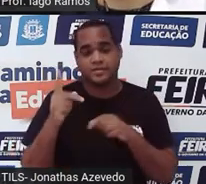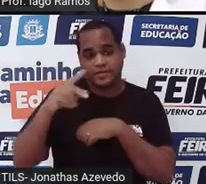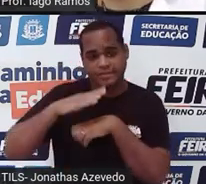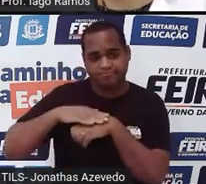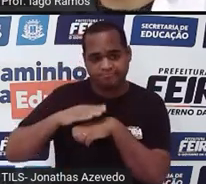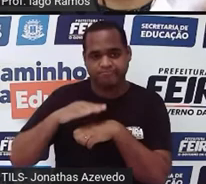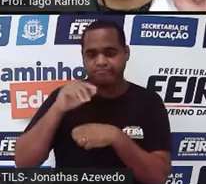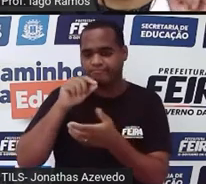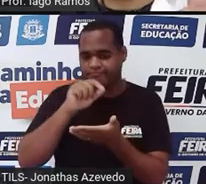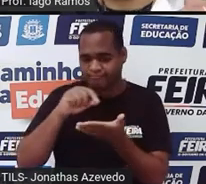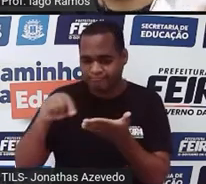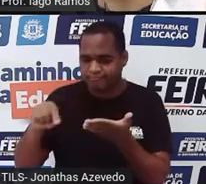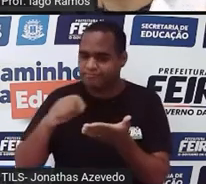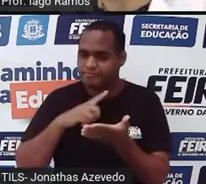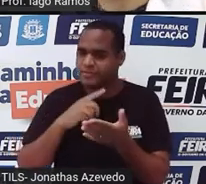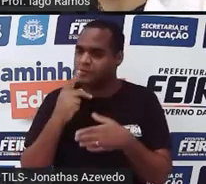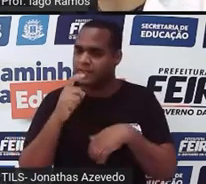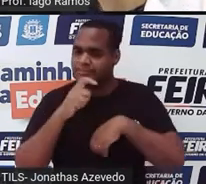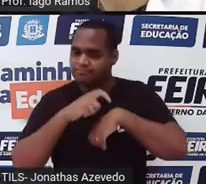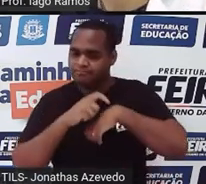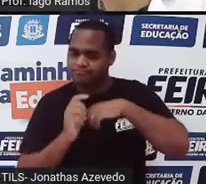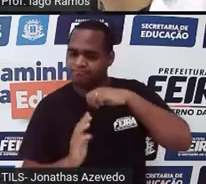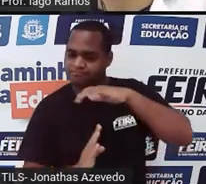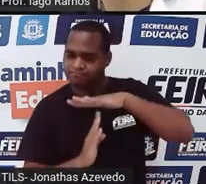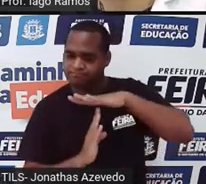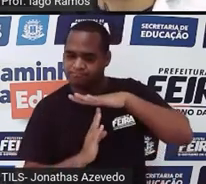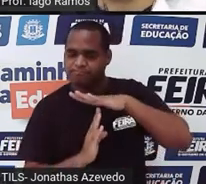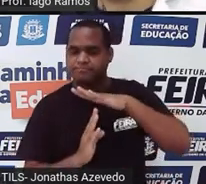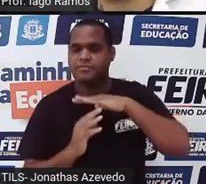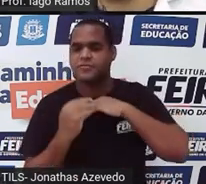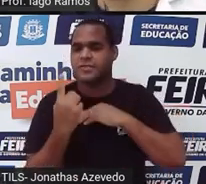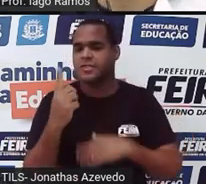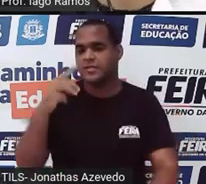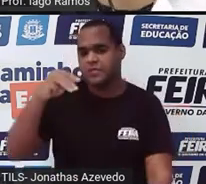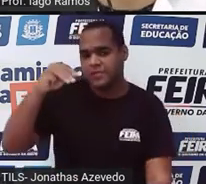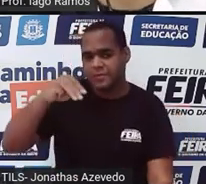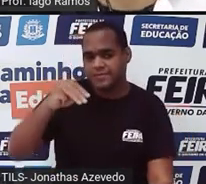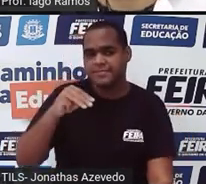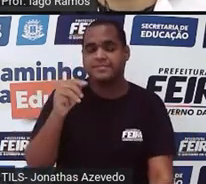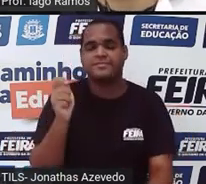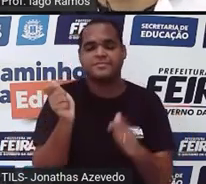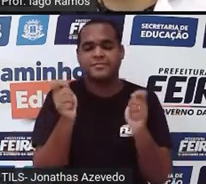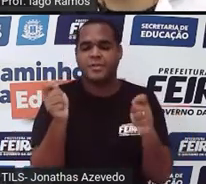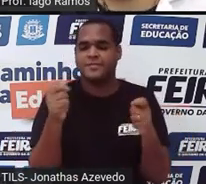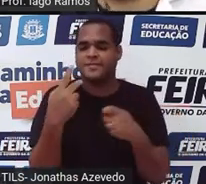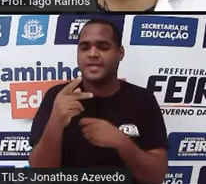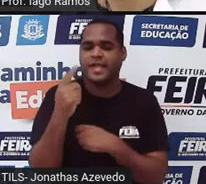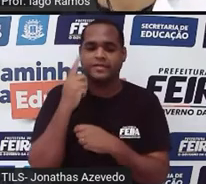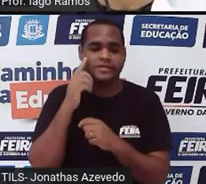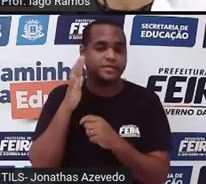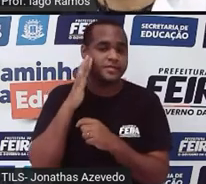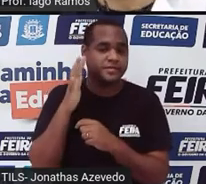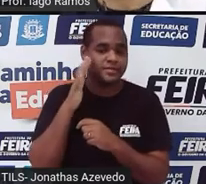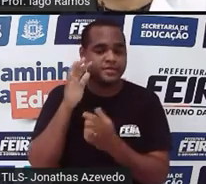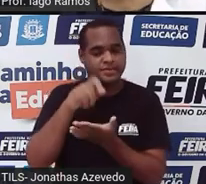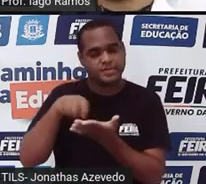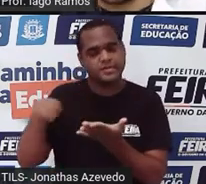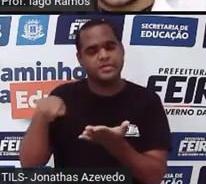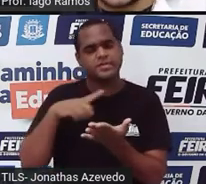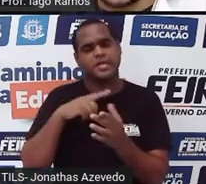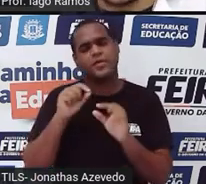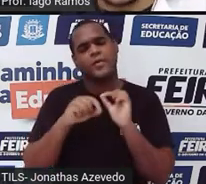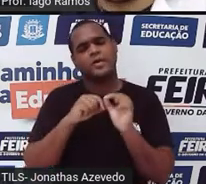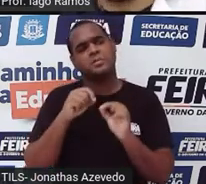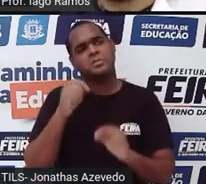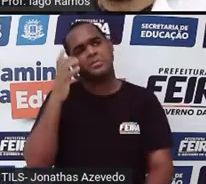essa anotação. Mas eu vou te dar um tempinho, tá bom? Um tempinho de um minuto para que você possa escrever o que é que você